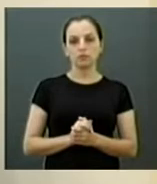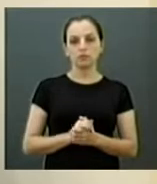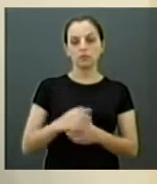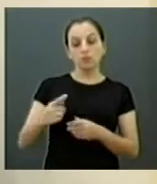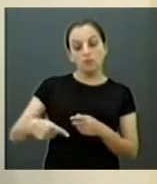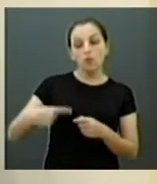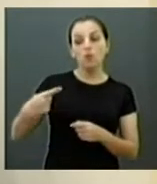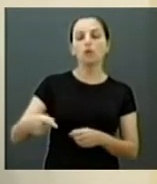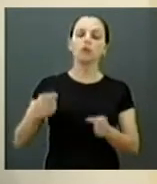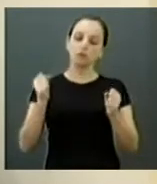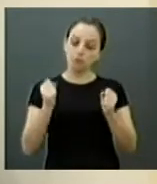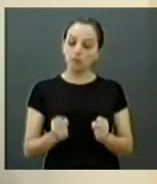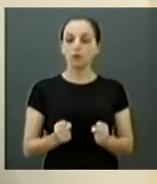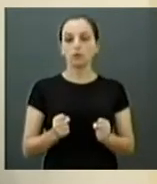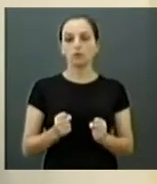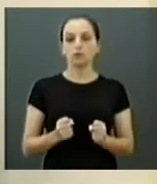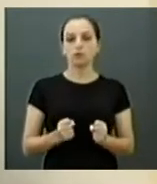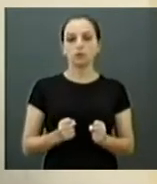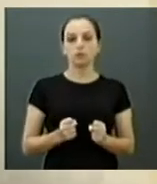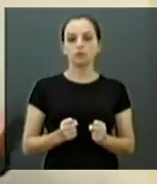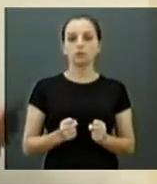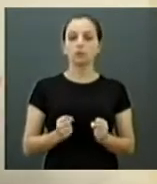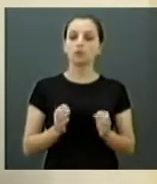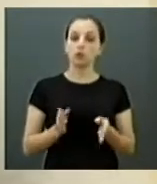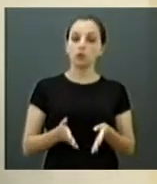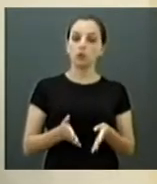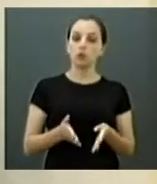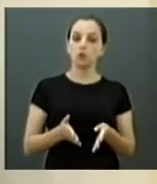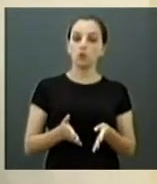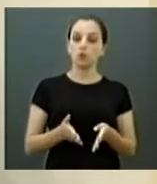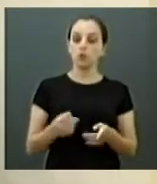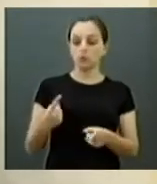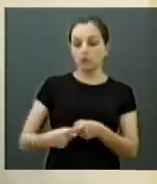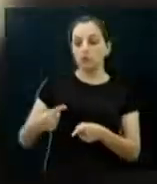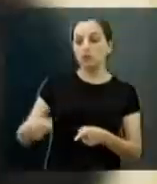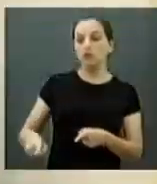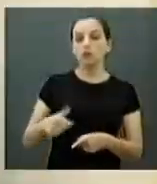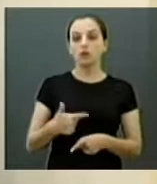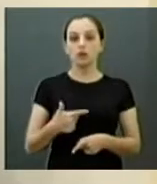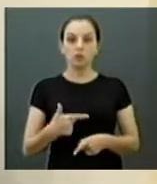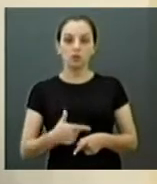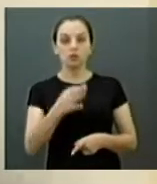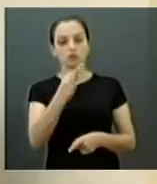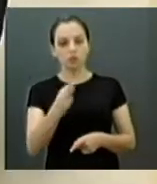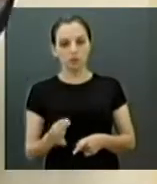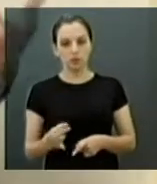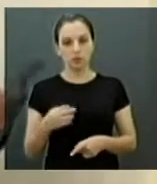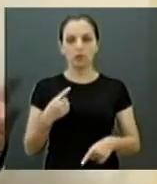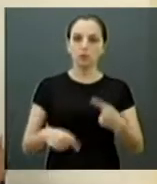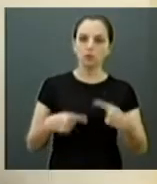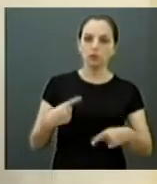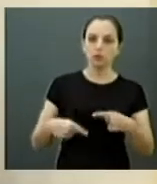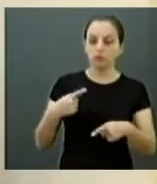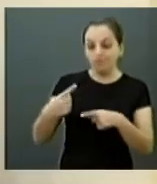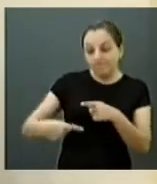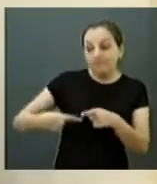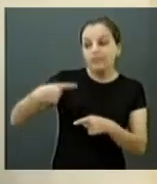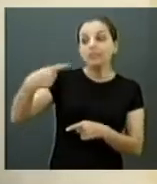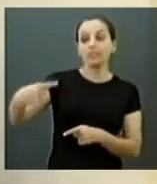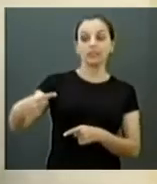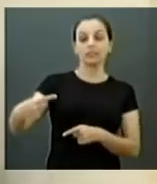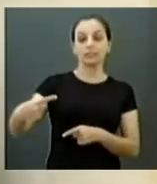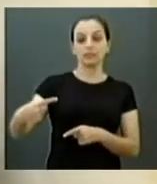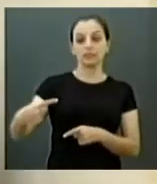outra informação. Pode. Pode. Então, hoje vai ser rejeitado doze por cento. E aí, uma discussão mais além. Mais